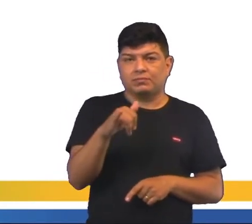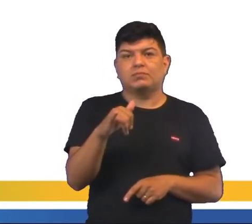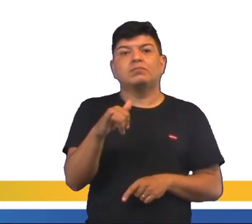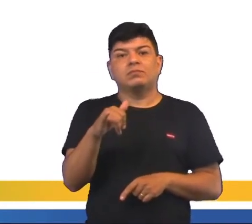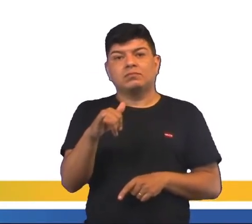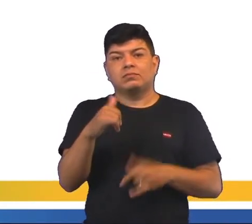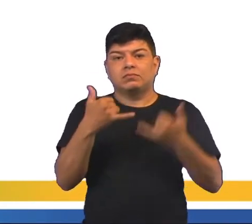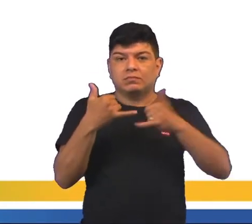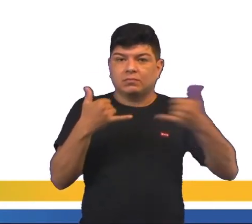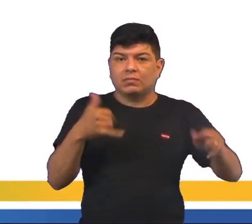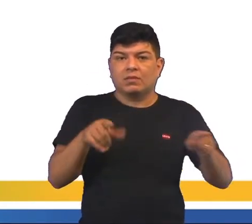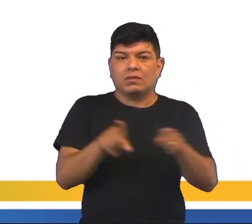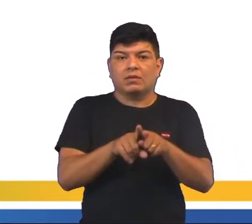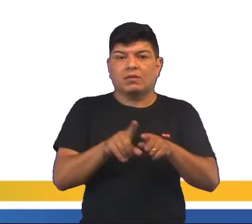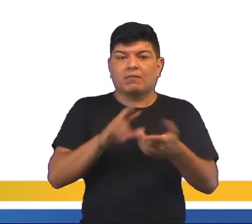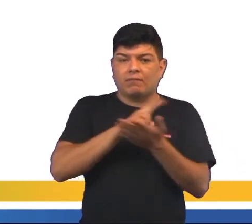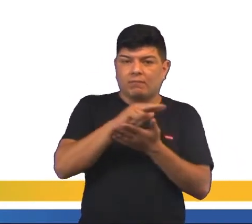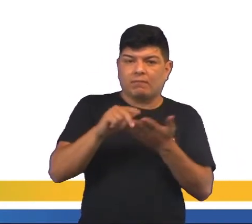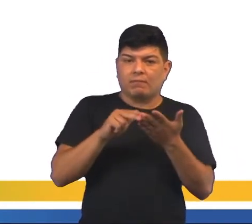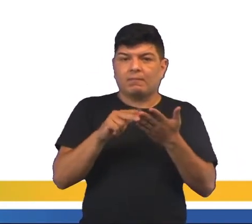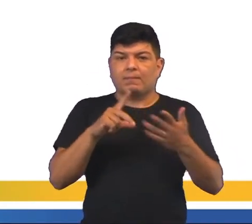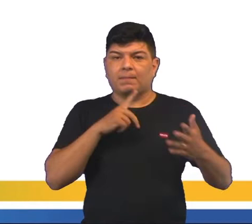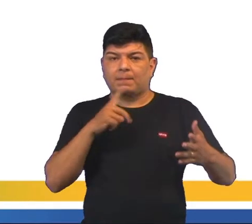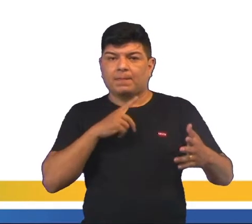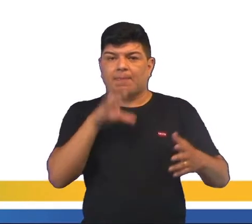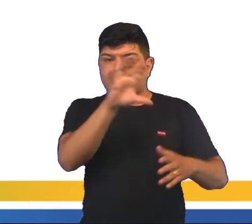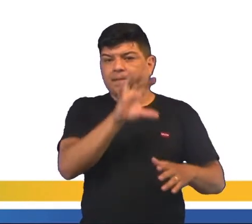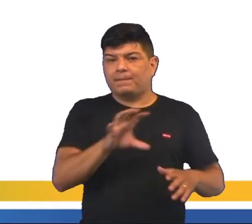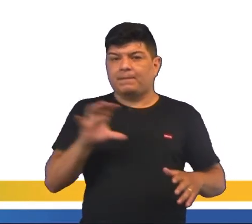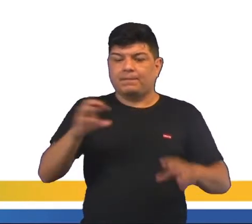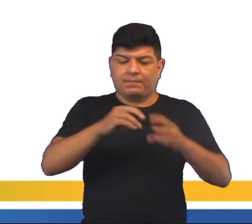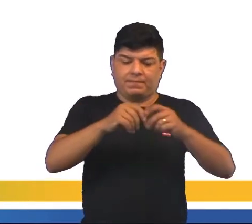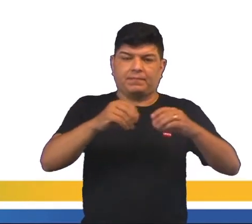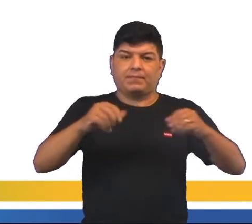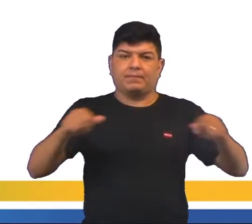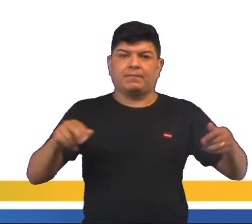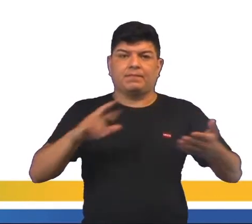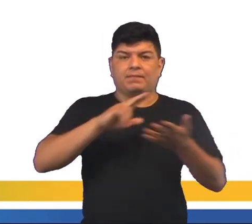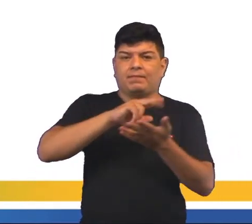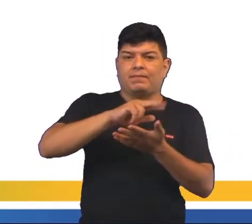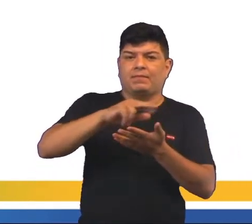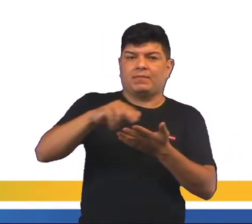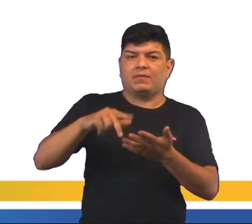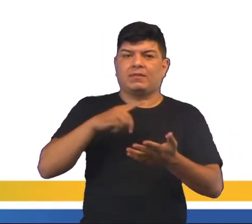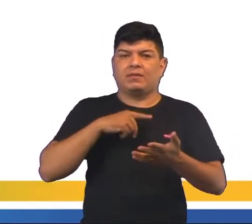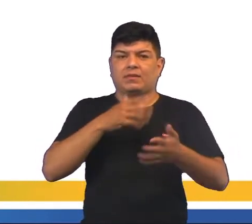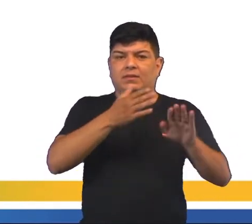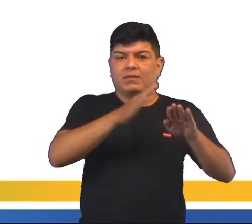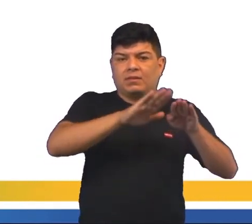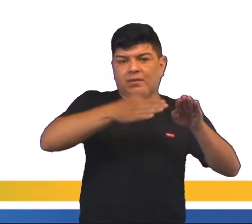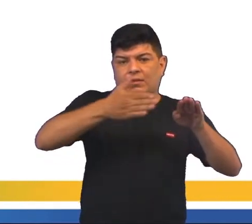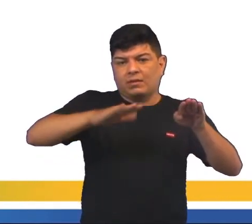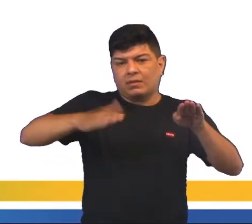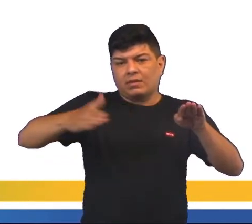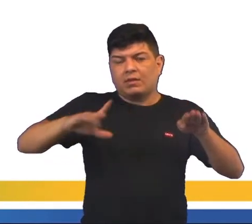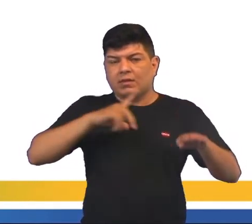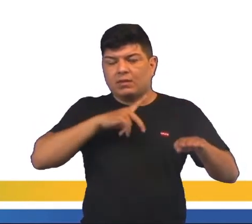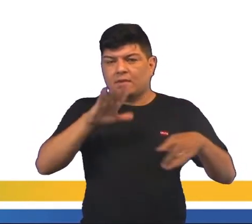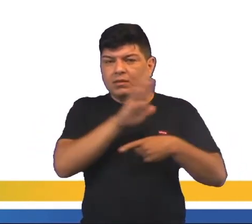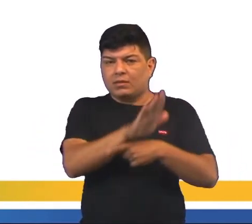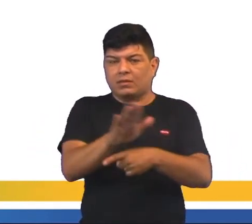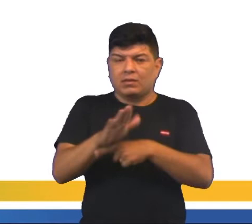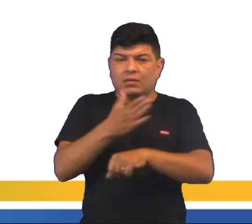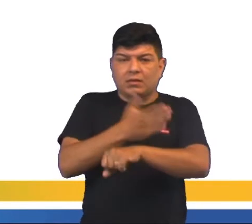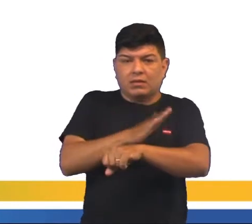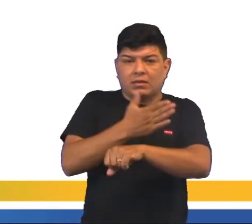hidrelétrica. E os diversos tipos de clima e de sol, e as variadas formas de relevo, contribuem para